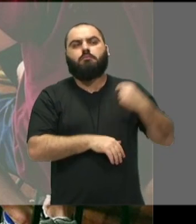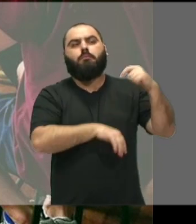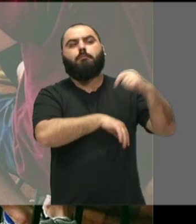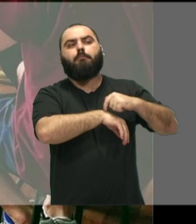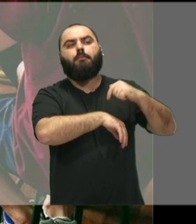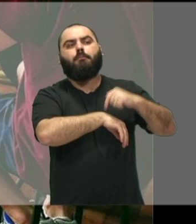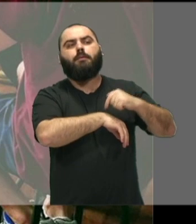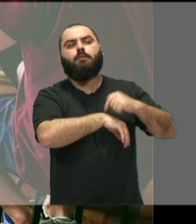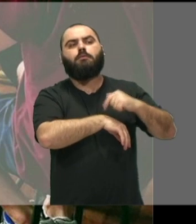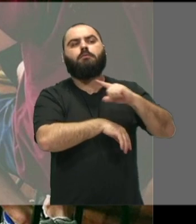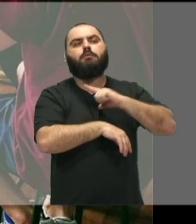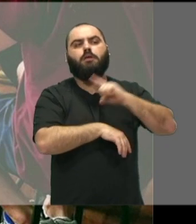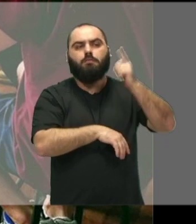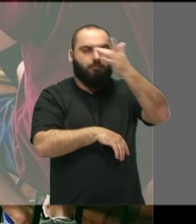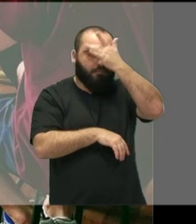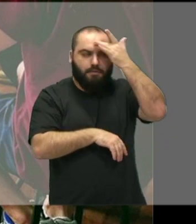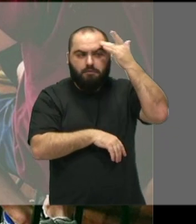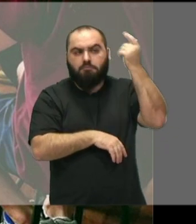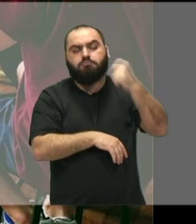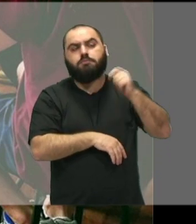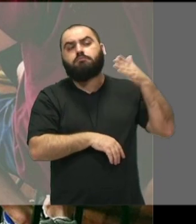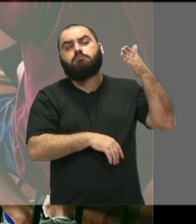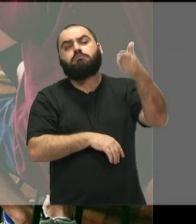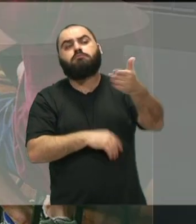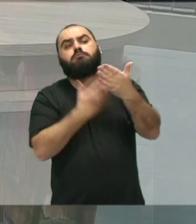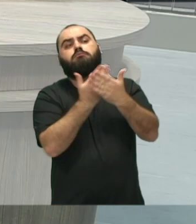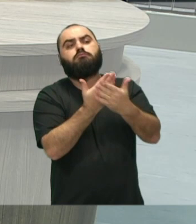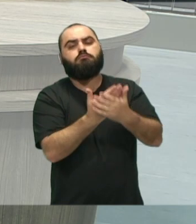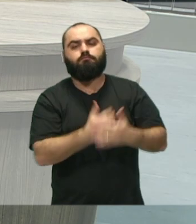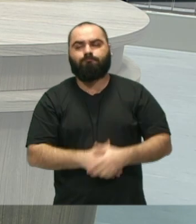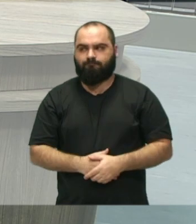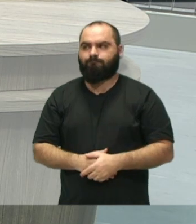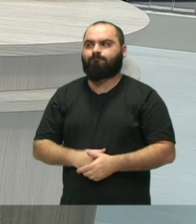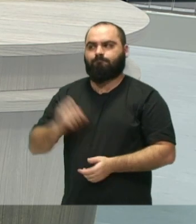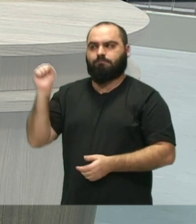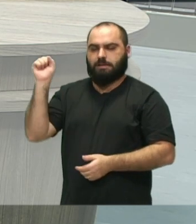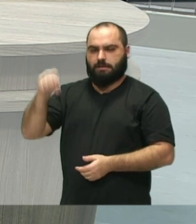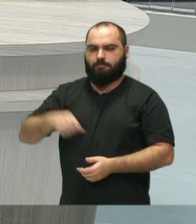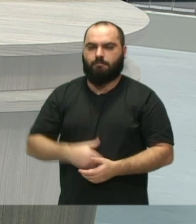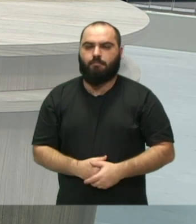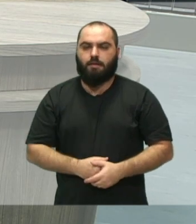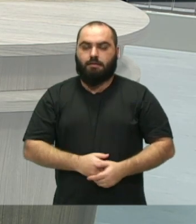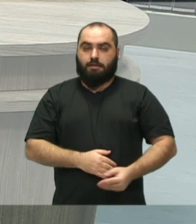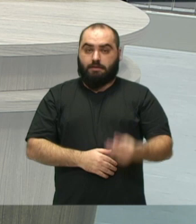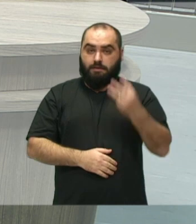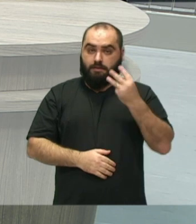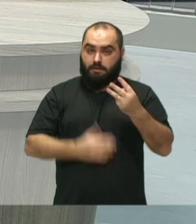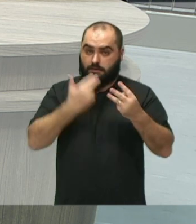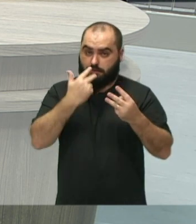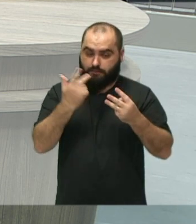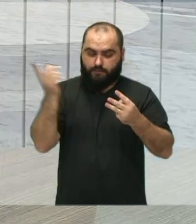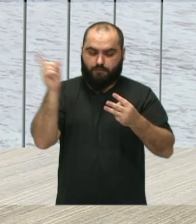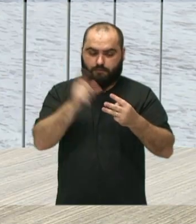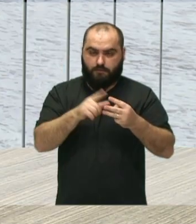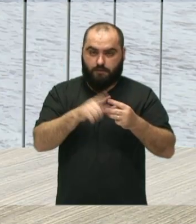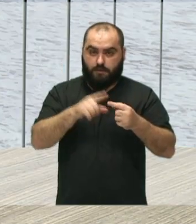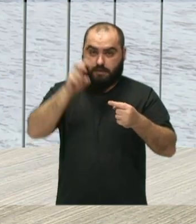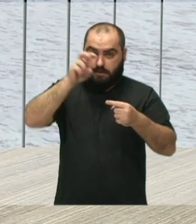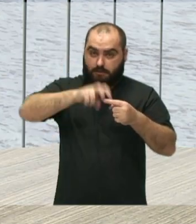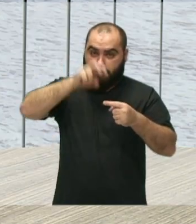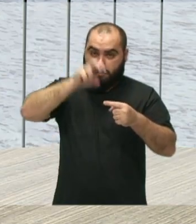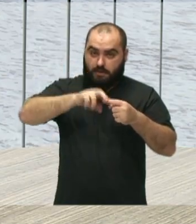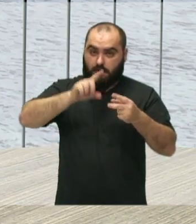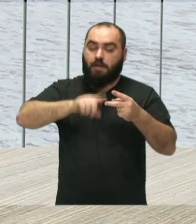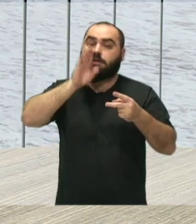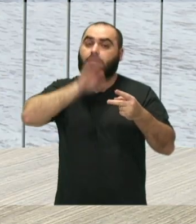as pessoas precisam dedicar, que os alunos precisam? Isso, é importante dizer, nós oferecemos três opções de turno, ou o aluno cursa de manhã